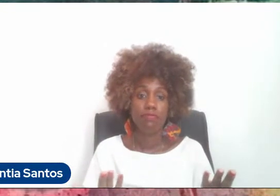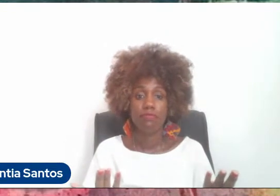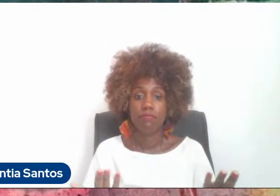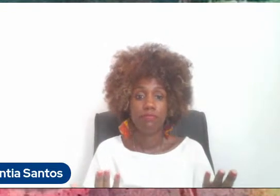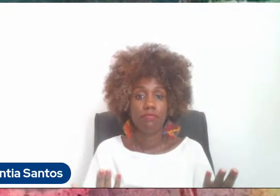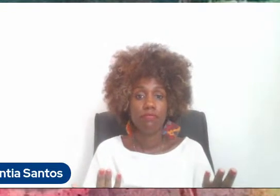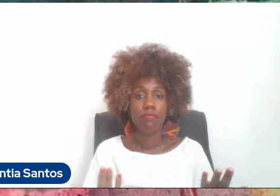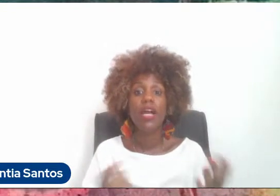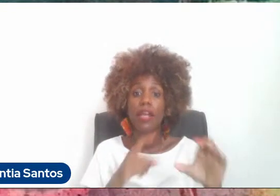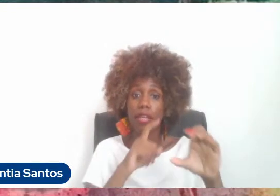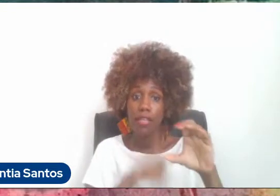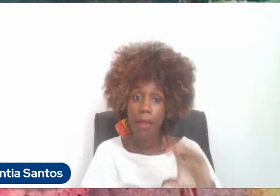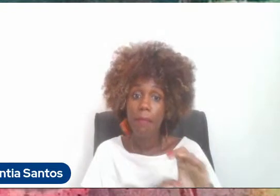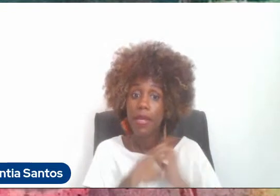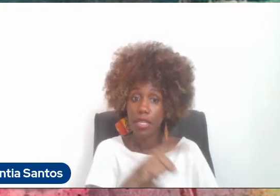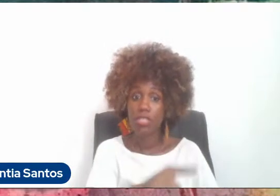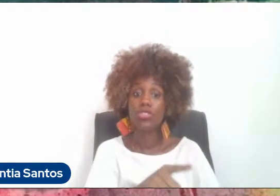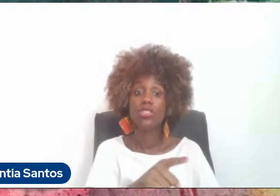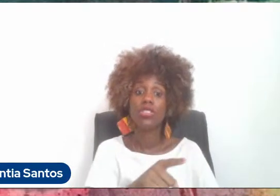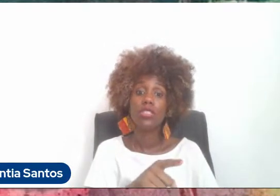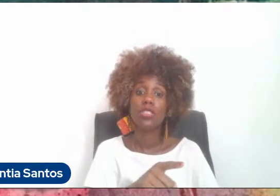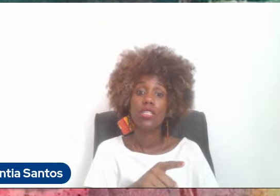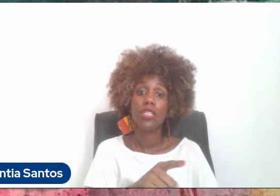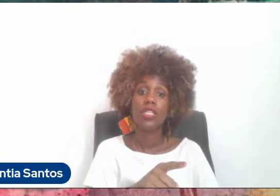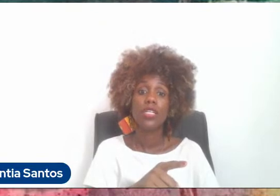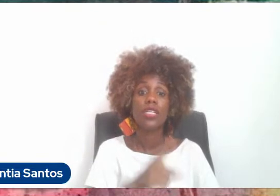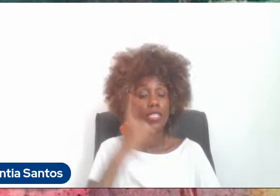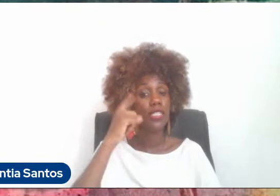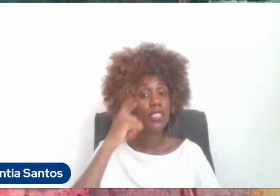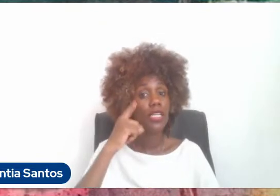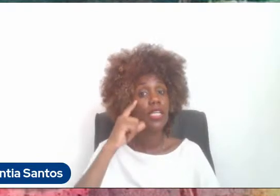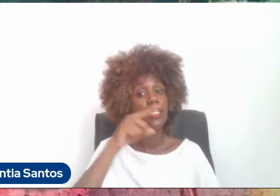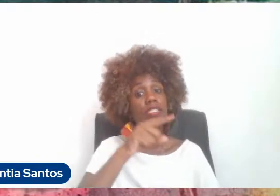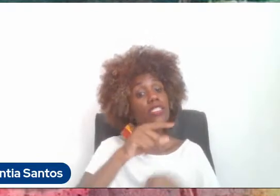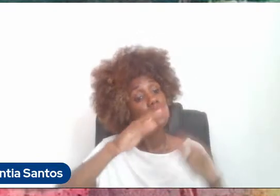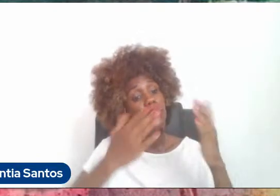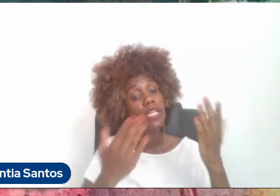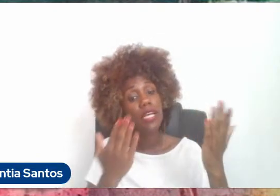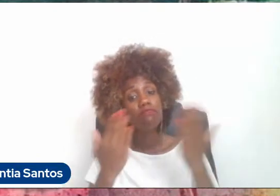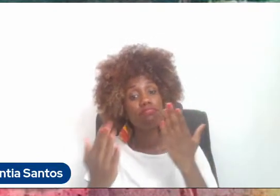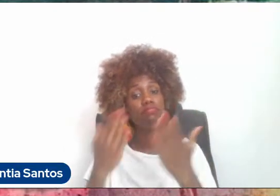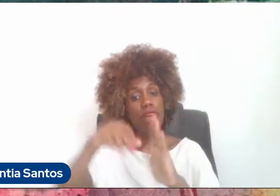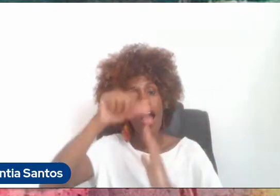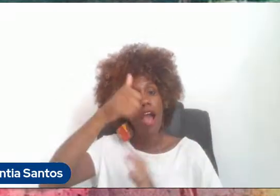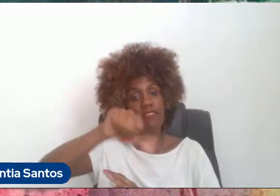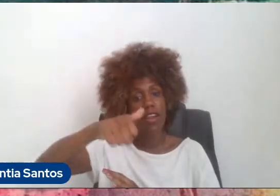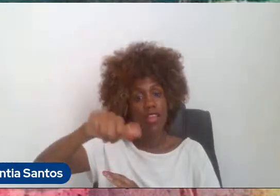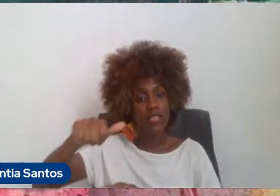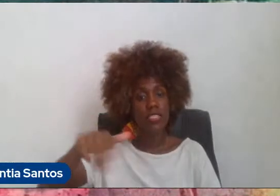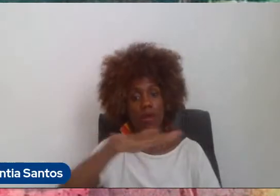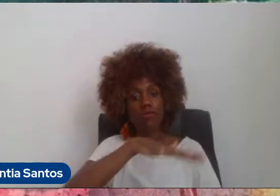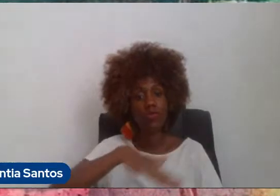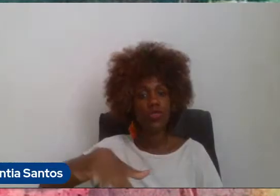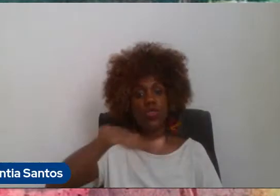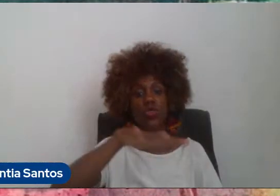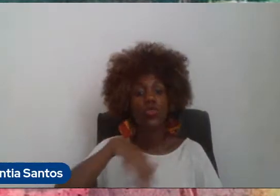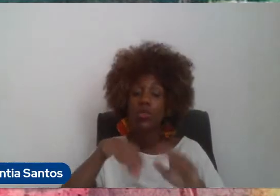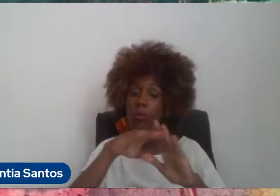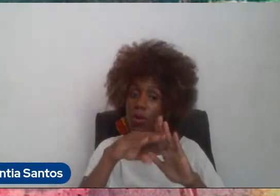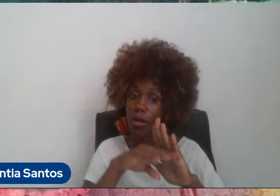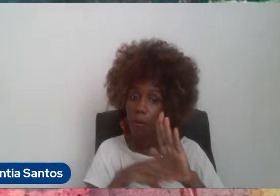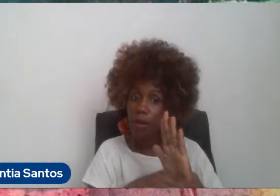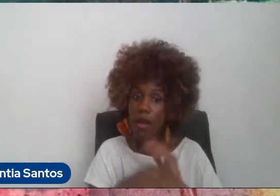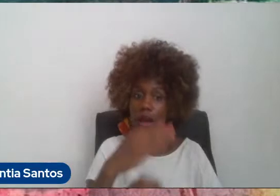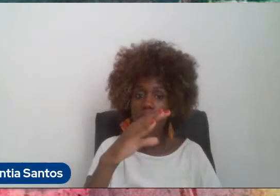dessa, digamos assim, escalonamento que existe entre os programas. e então a CAPES